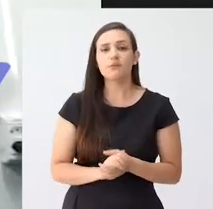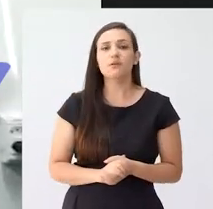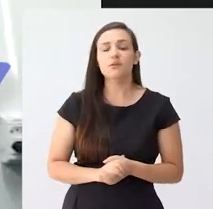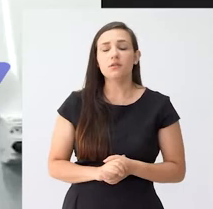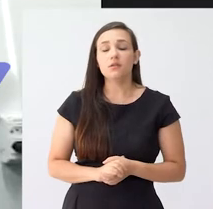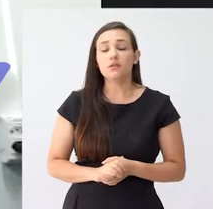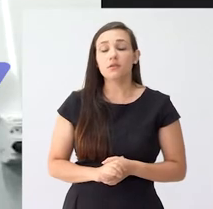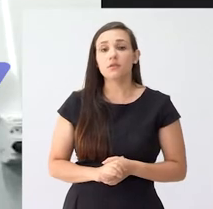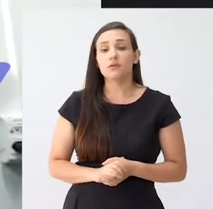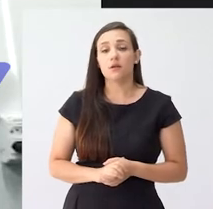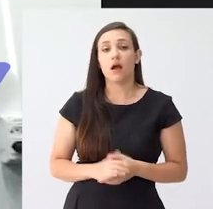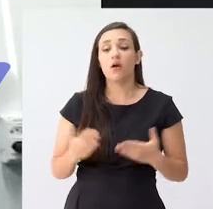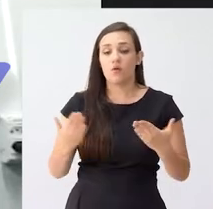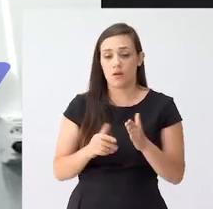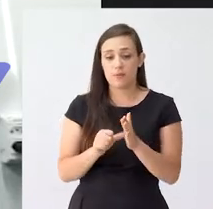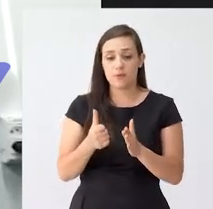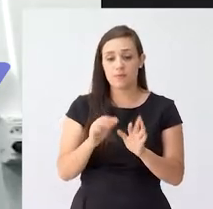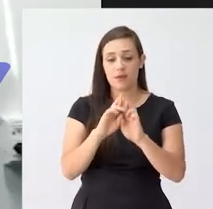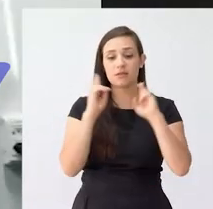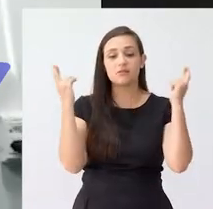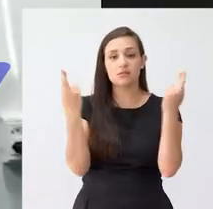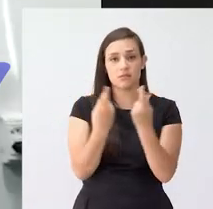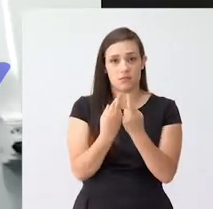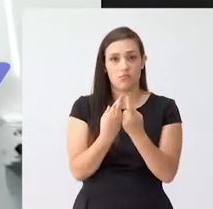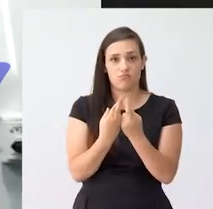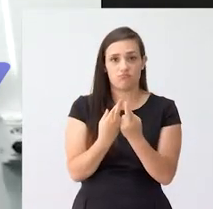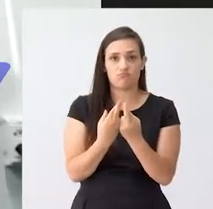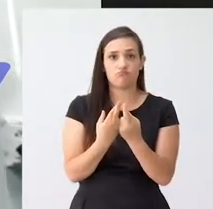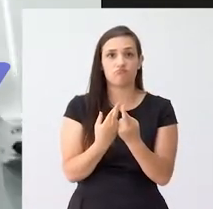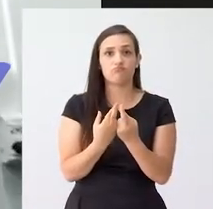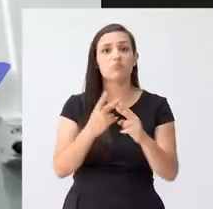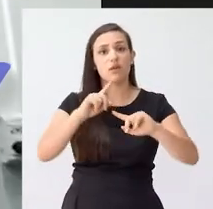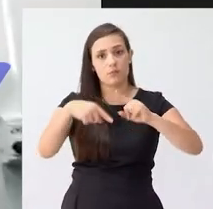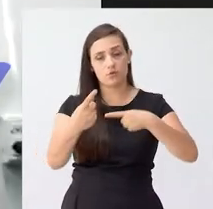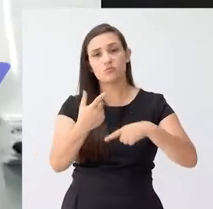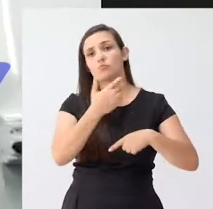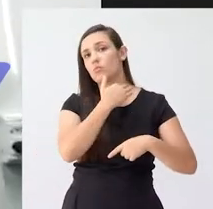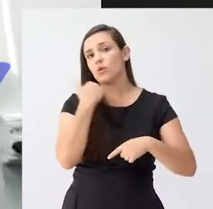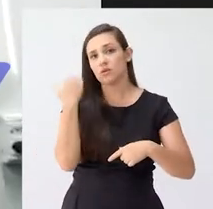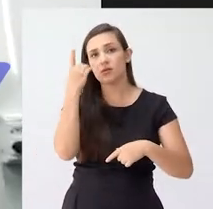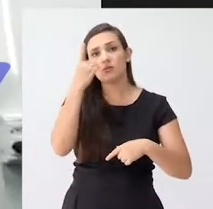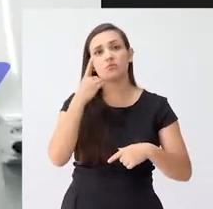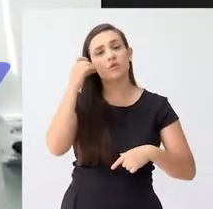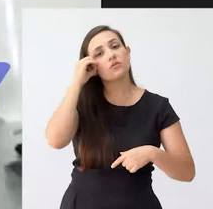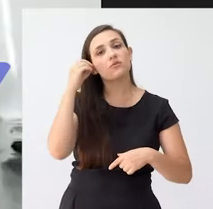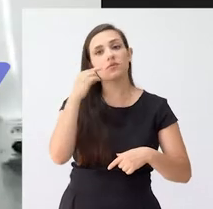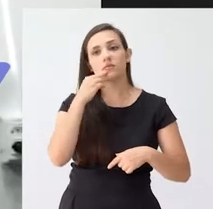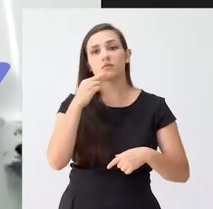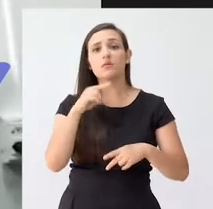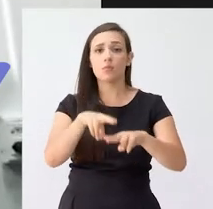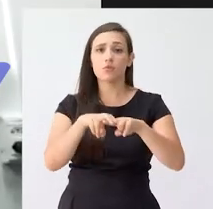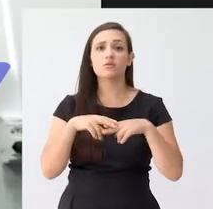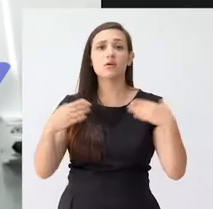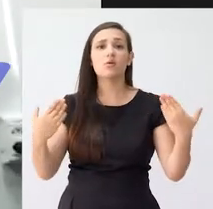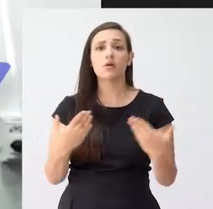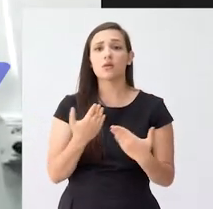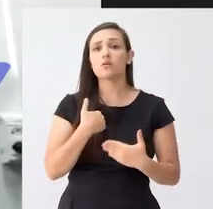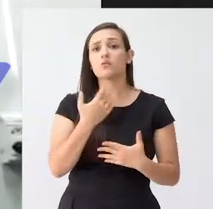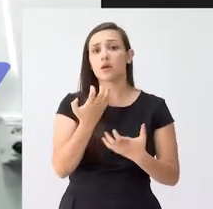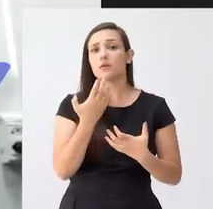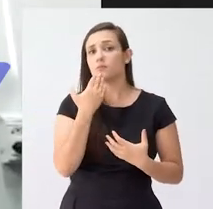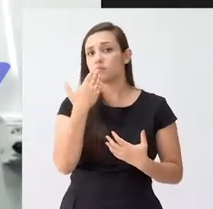deputado Onevan de Matos. E esta é a primeira sessão após o sepultamento.